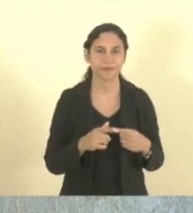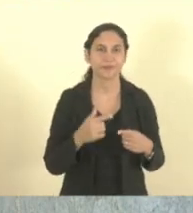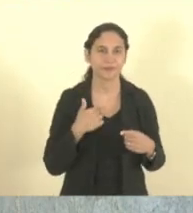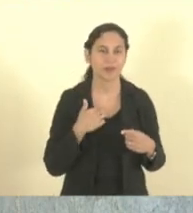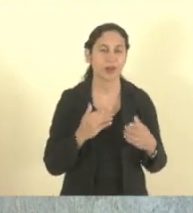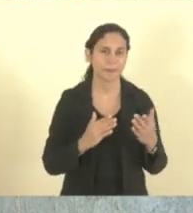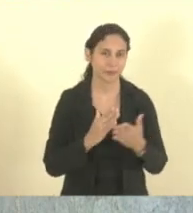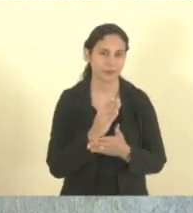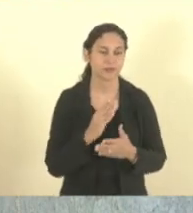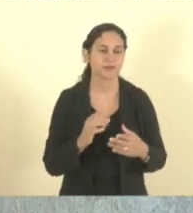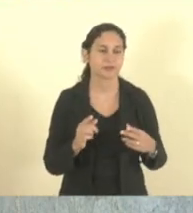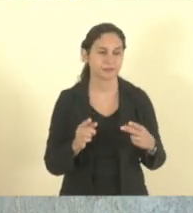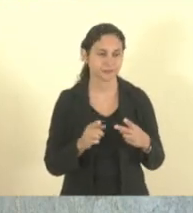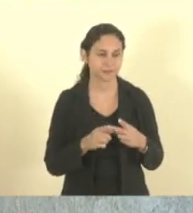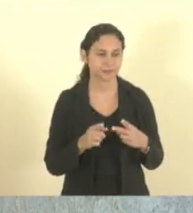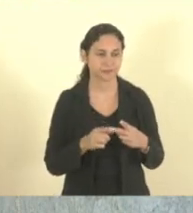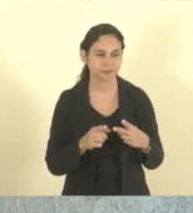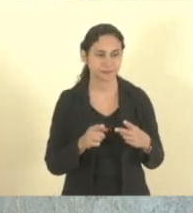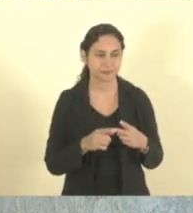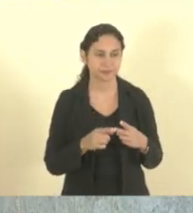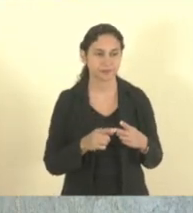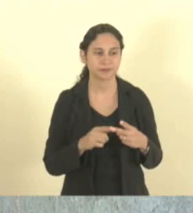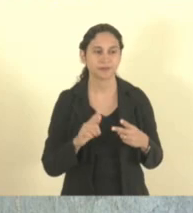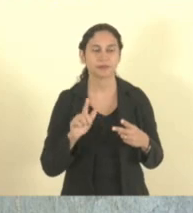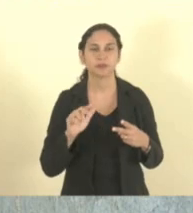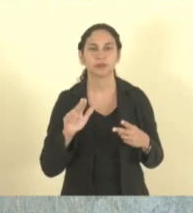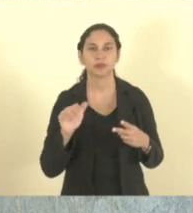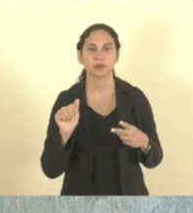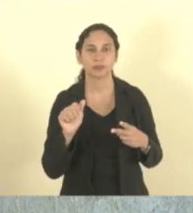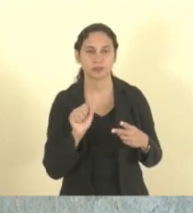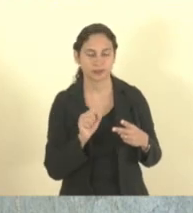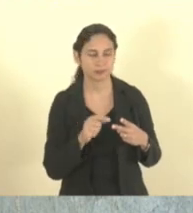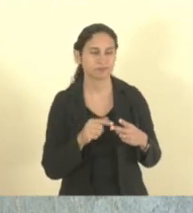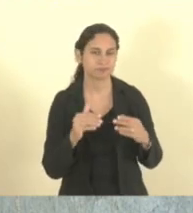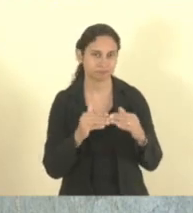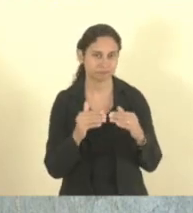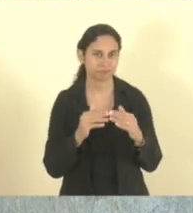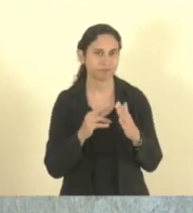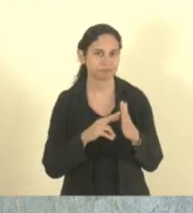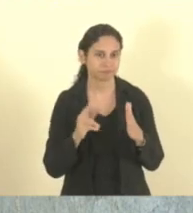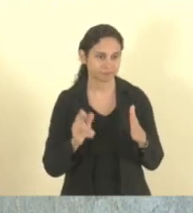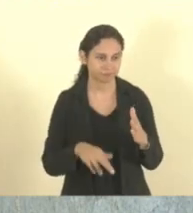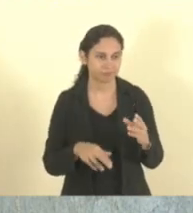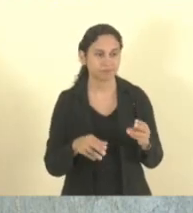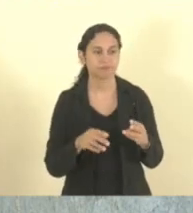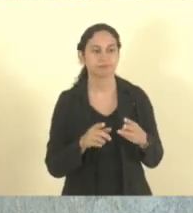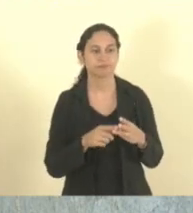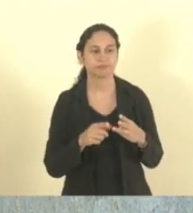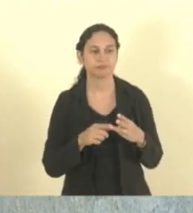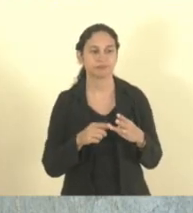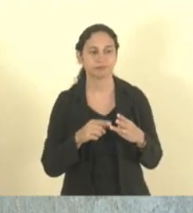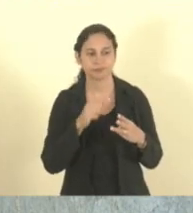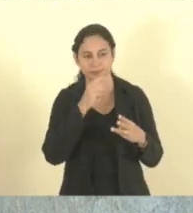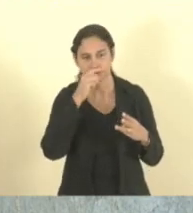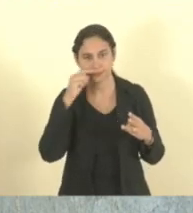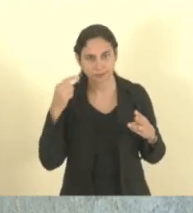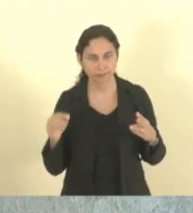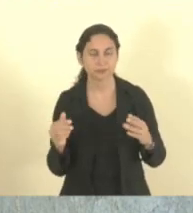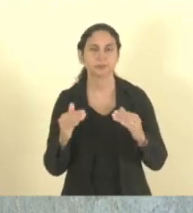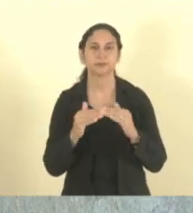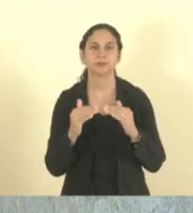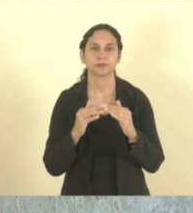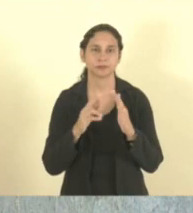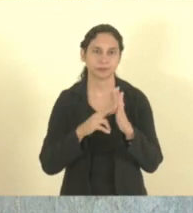pela aprovação, presidente. Com o relator, deputado Lucas Caramussa. Acompanho também, presidente. Com a relatora, na verdade. Deputado Capitão Assunção. Com a